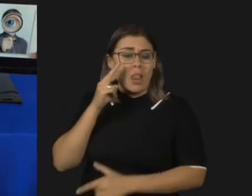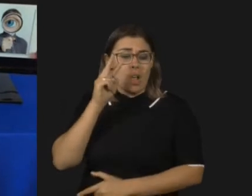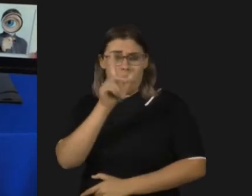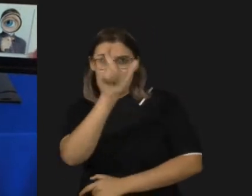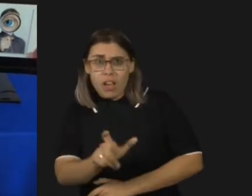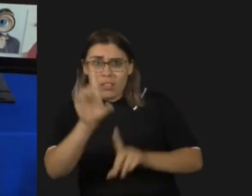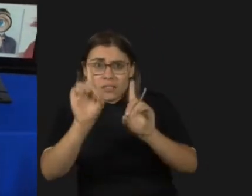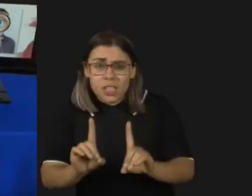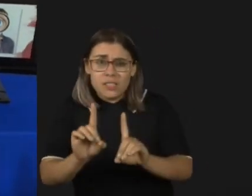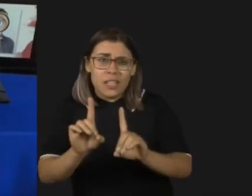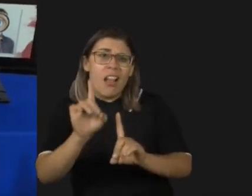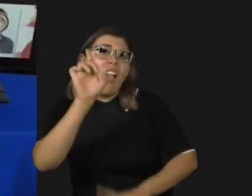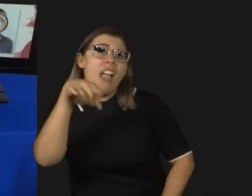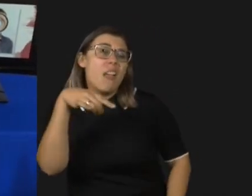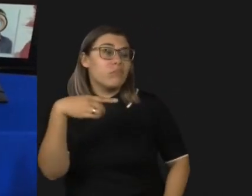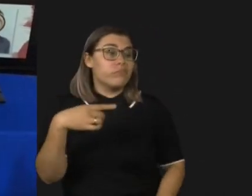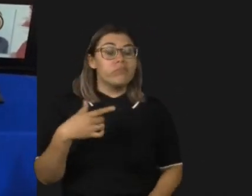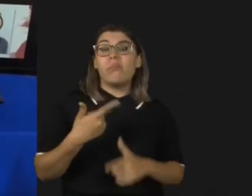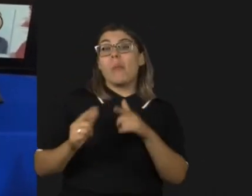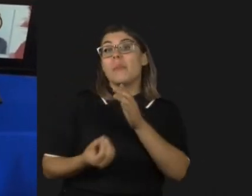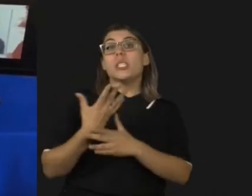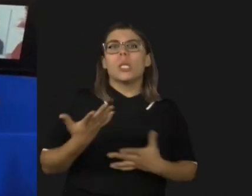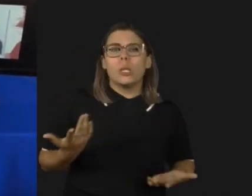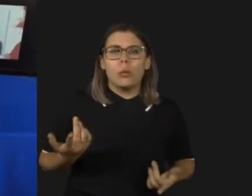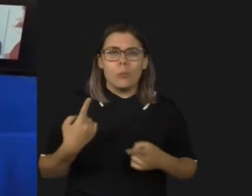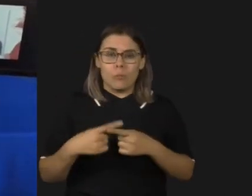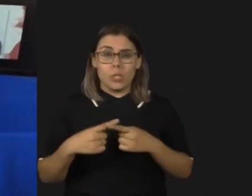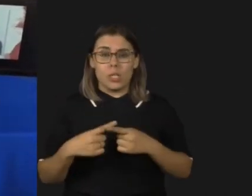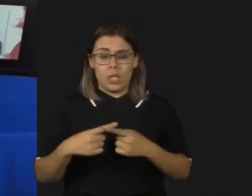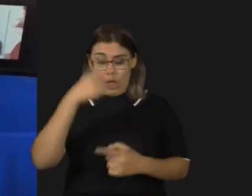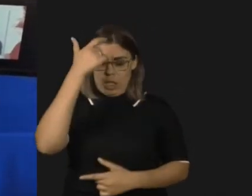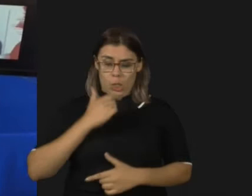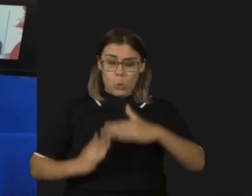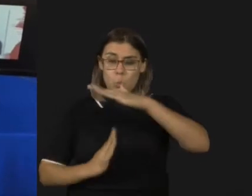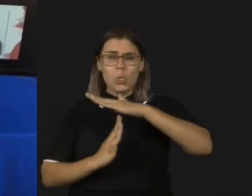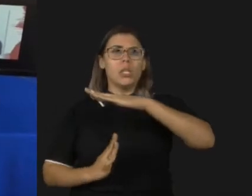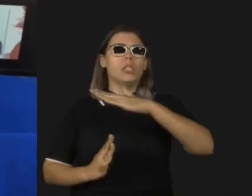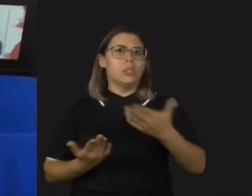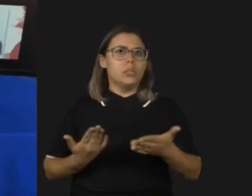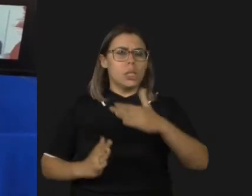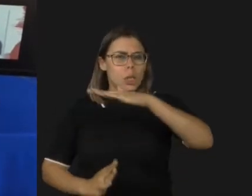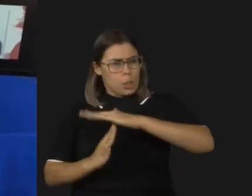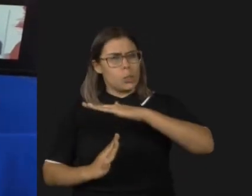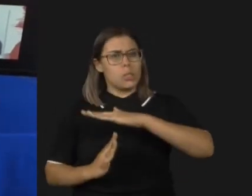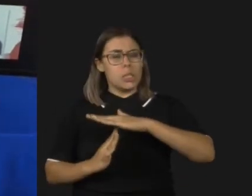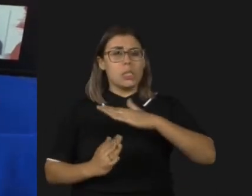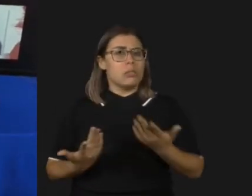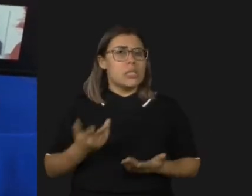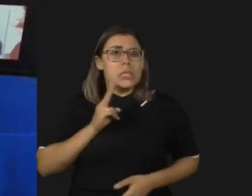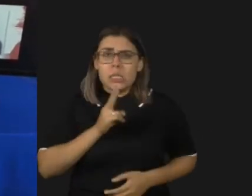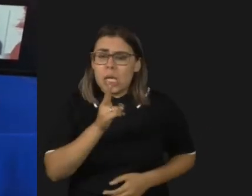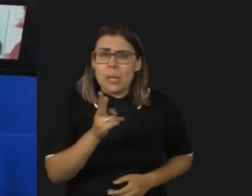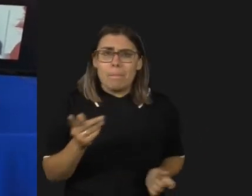o indivíduo Marcos e só vê os desafios, o que é capacitismo, nós já bem discutimos hoje. E isso limitava as